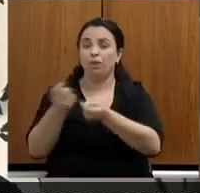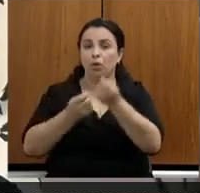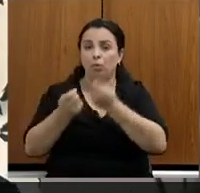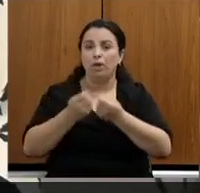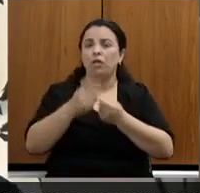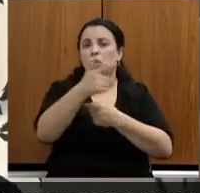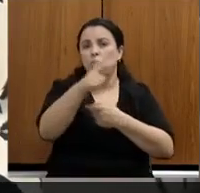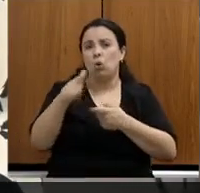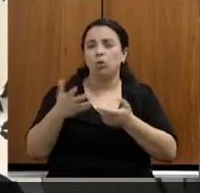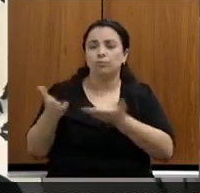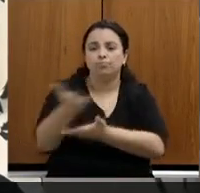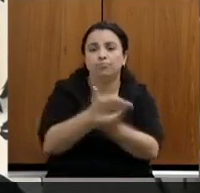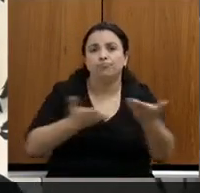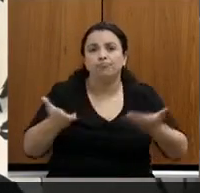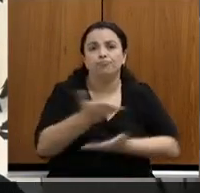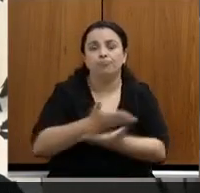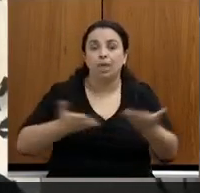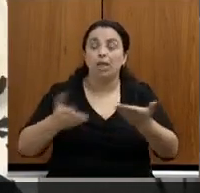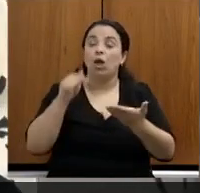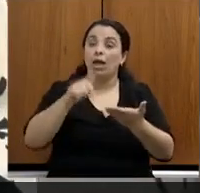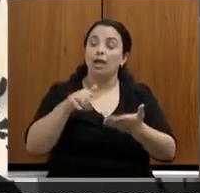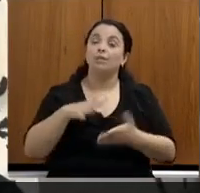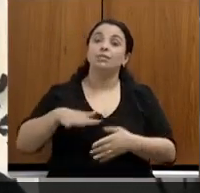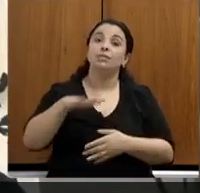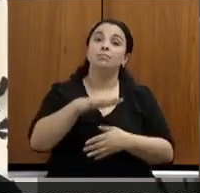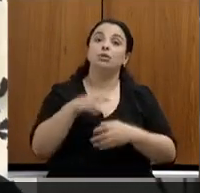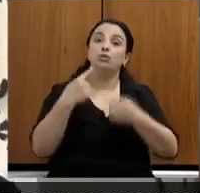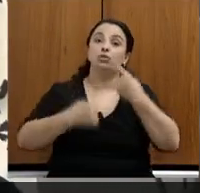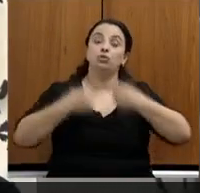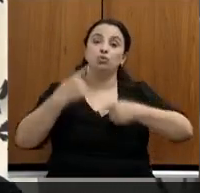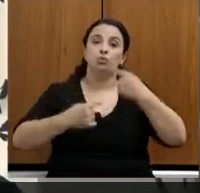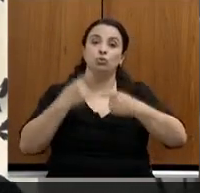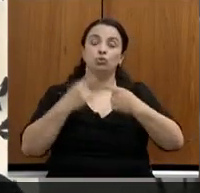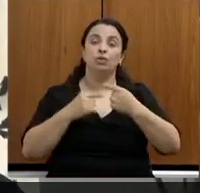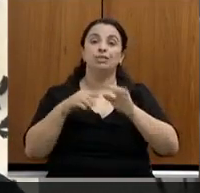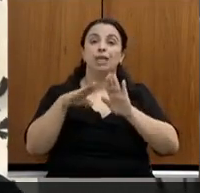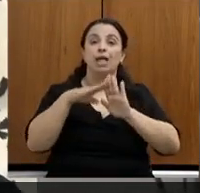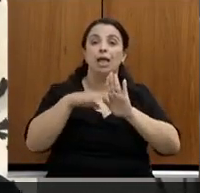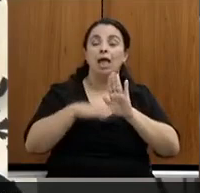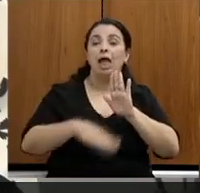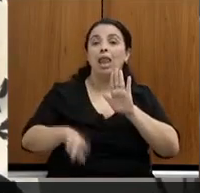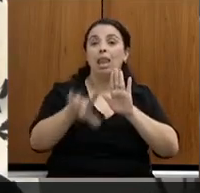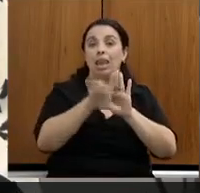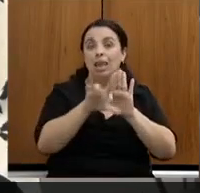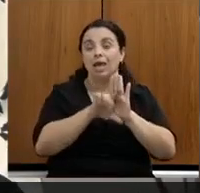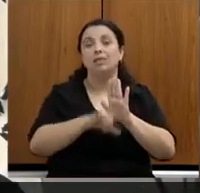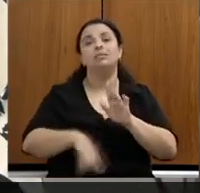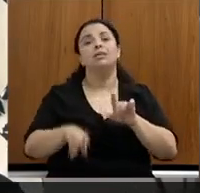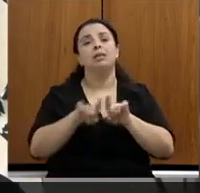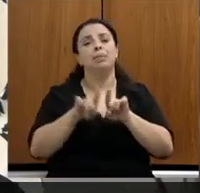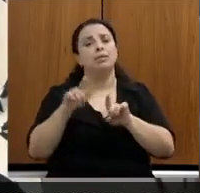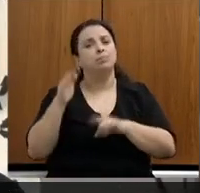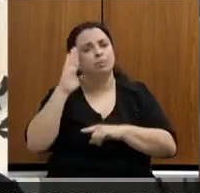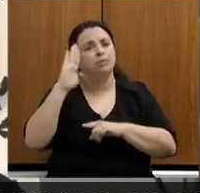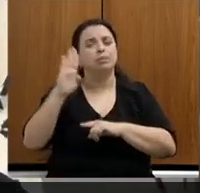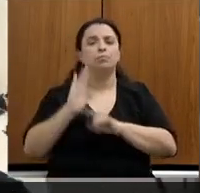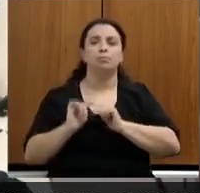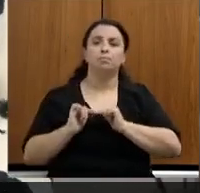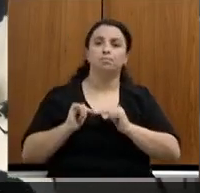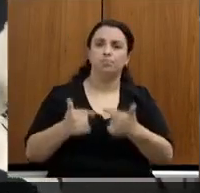o fórum é esse espaço de discussão das diretrizes e das principais ações a serem